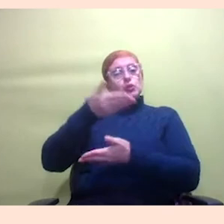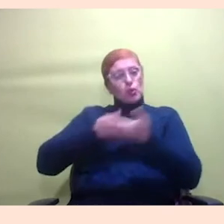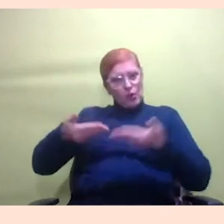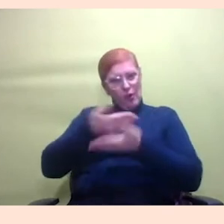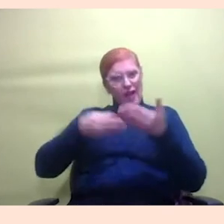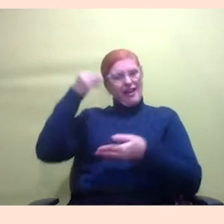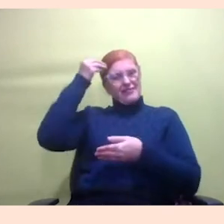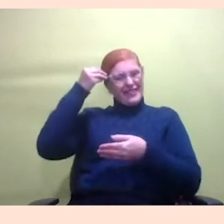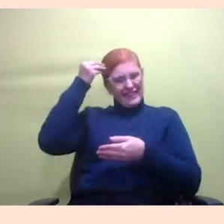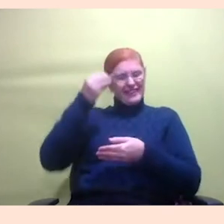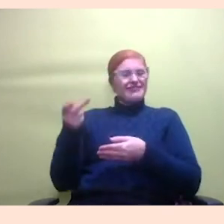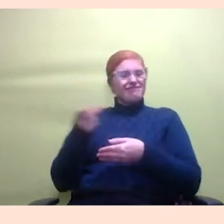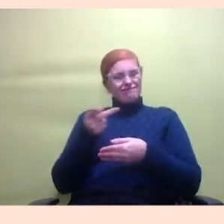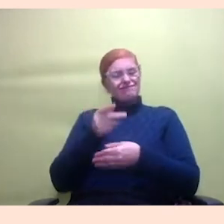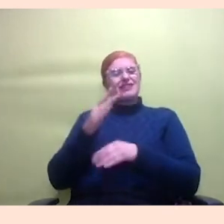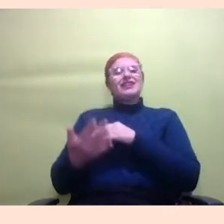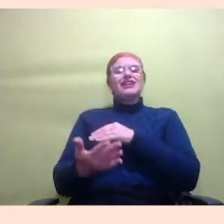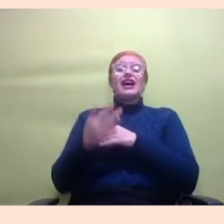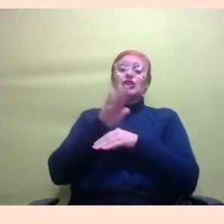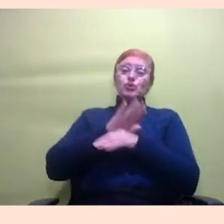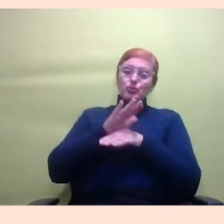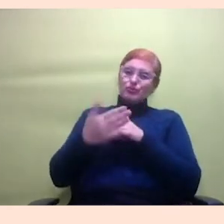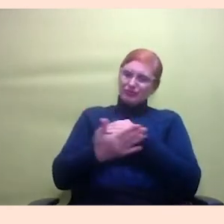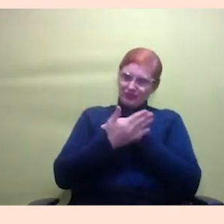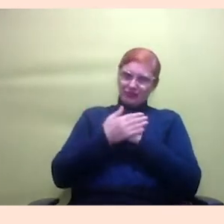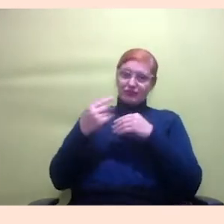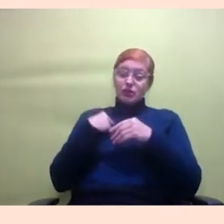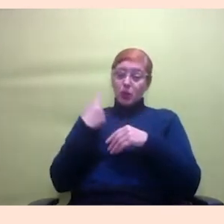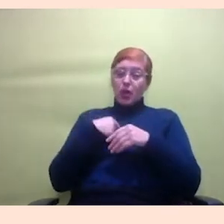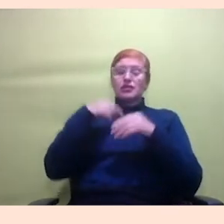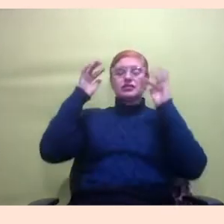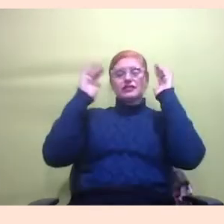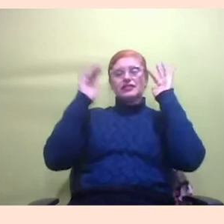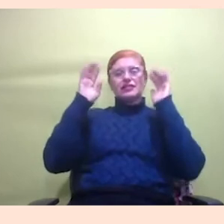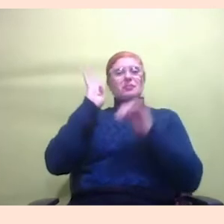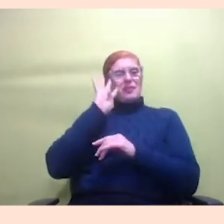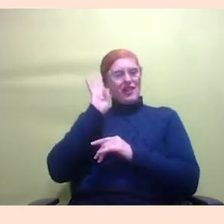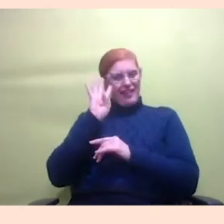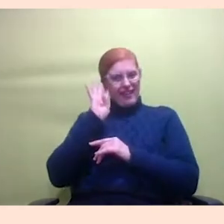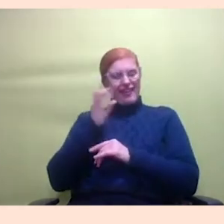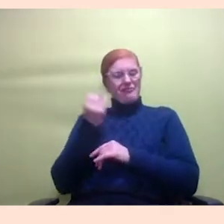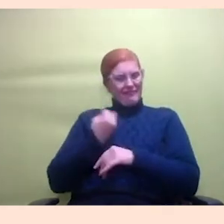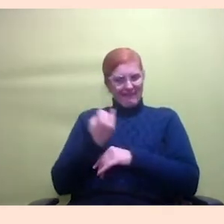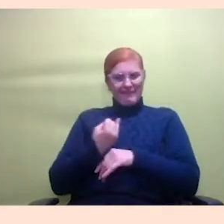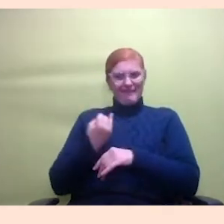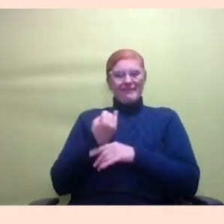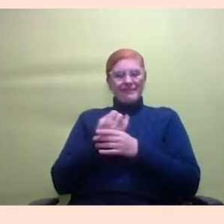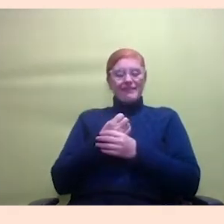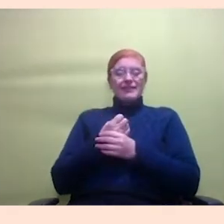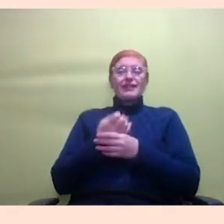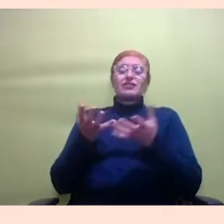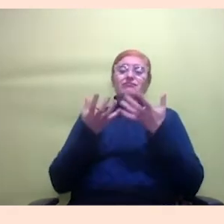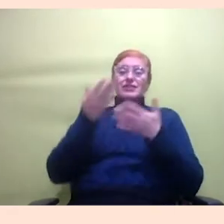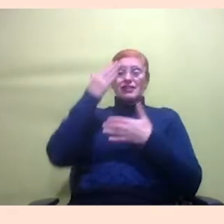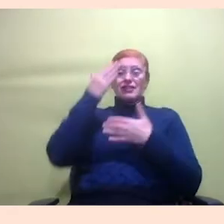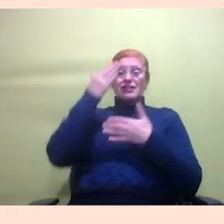ajuda para a nossa reflexão sabe eu acho que isso foi muito legal foi muito importante e eu queria agradecer muito